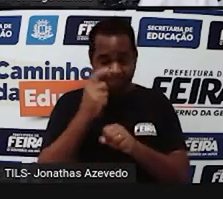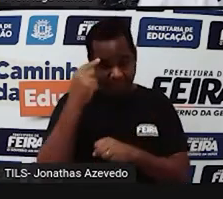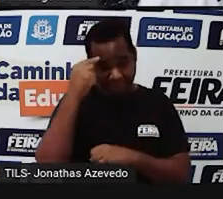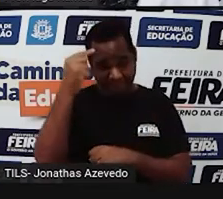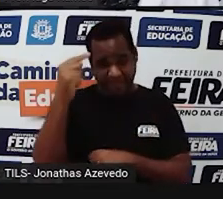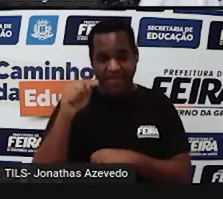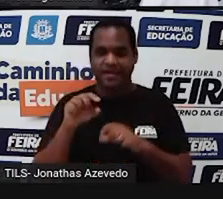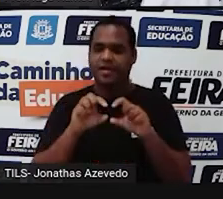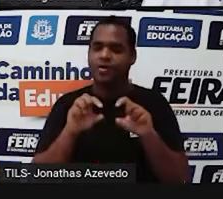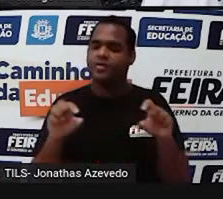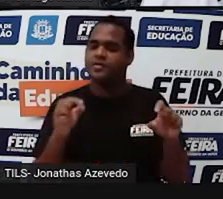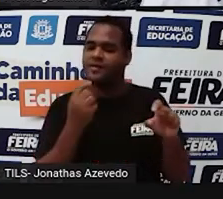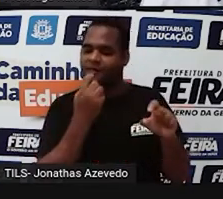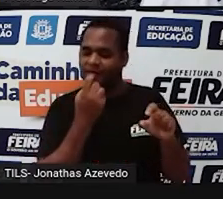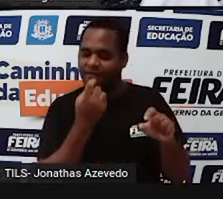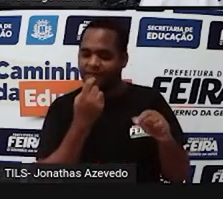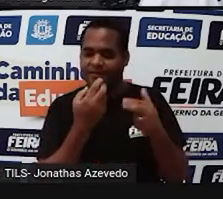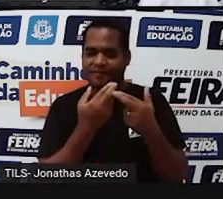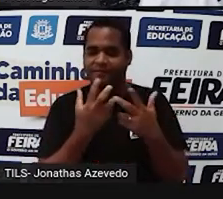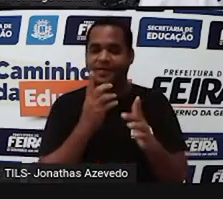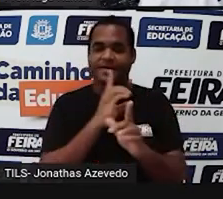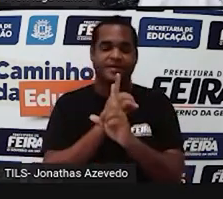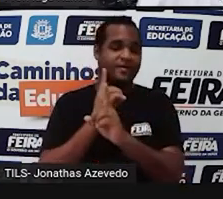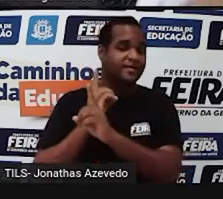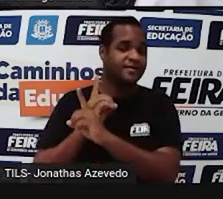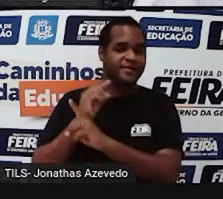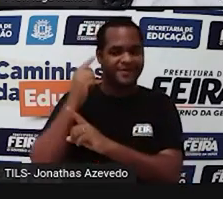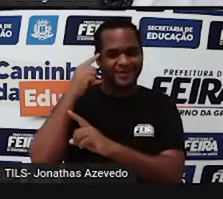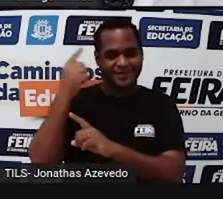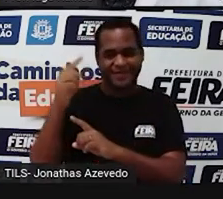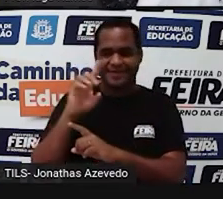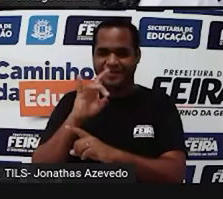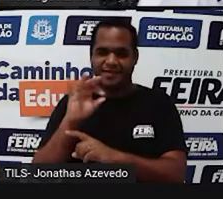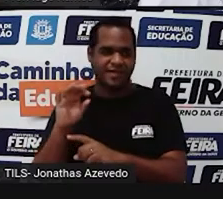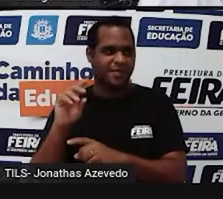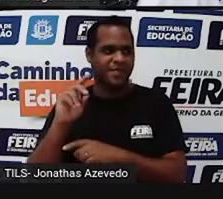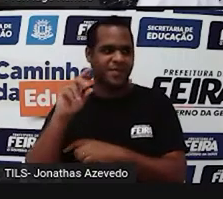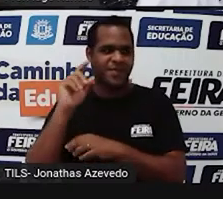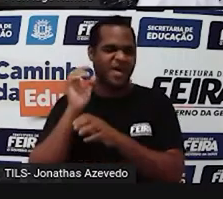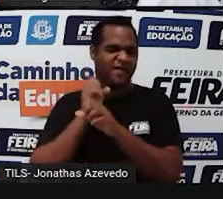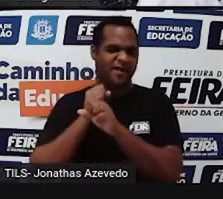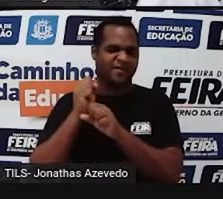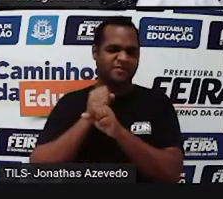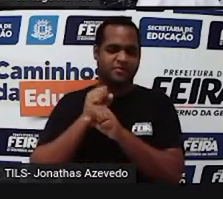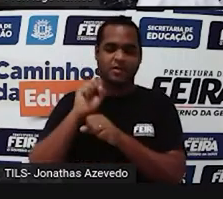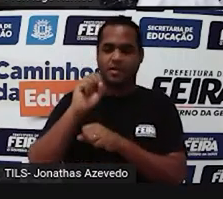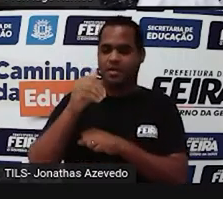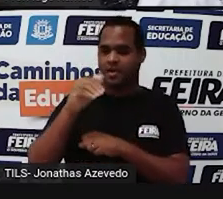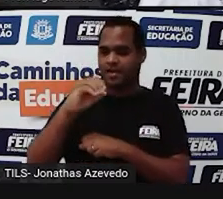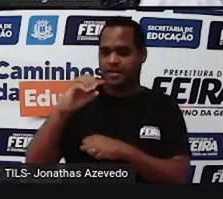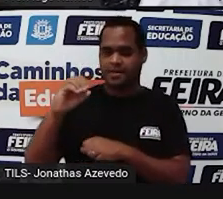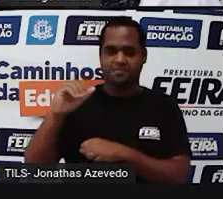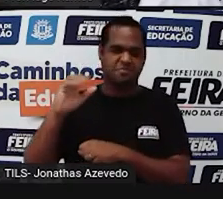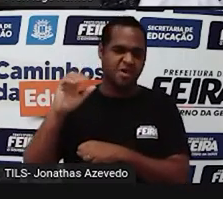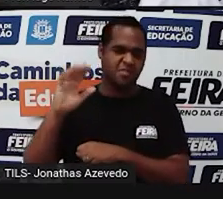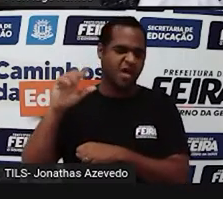esses ossos aí foram encontrados e datam aí de muitos séculos atrás, né?